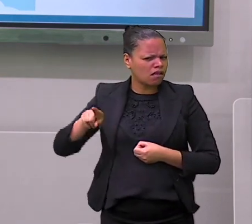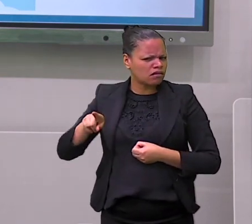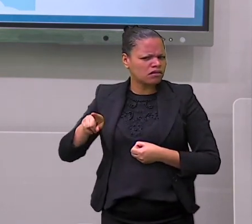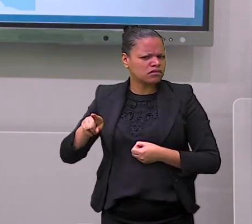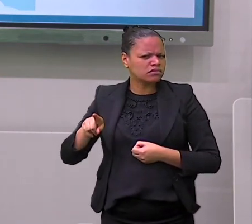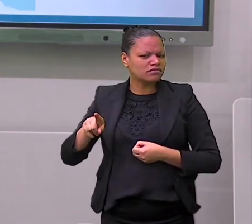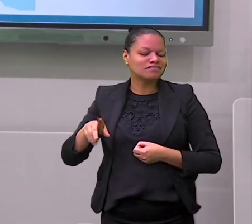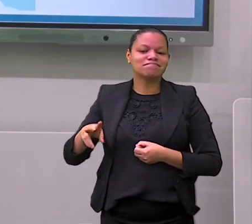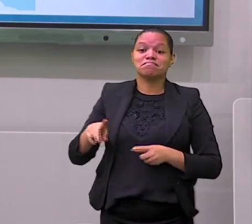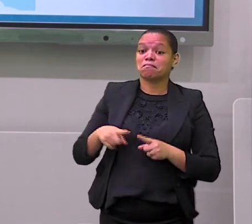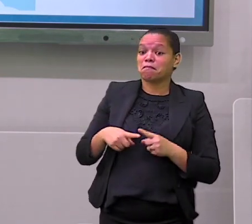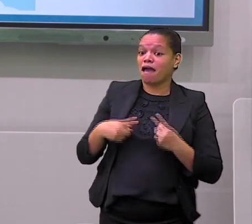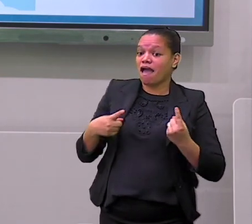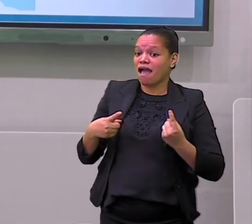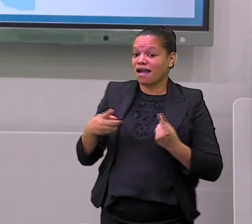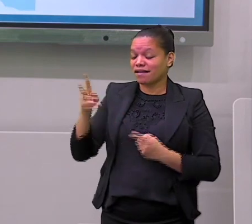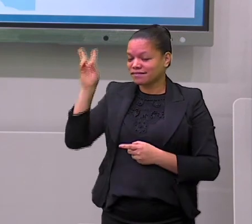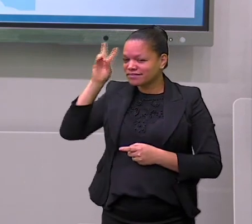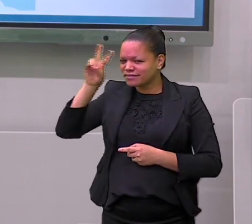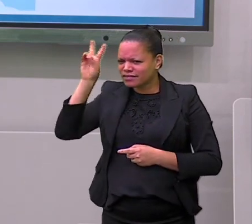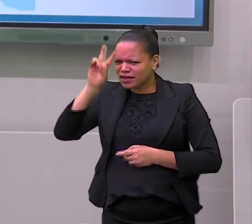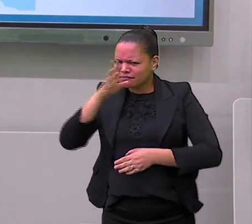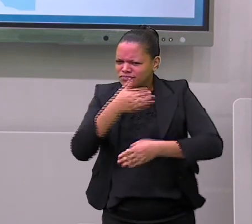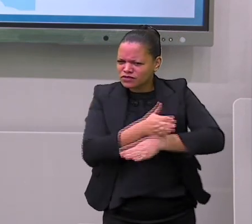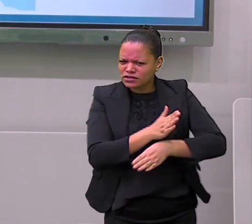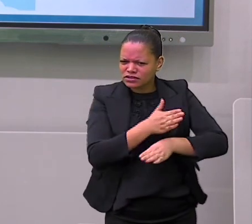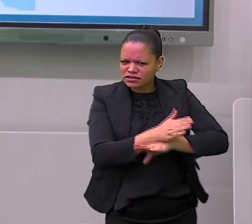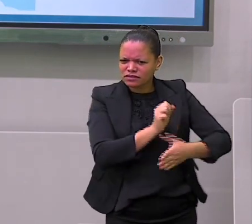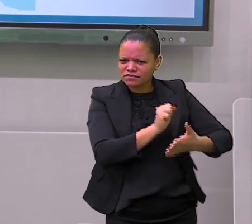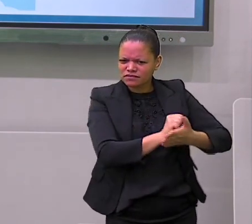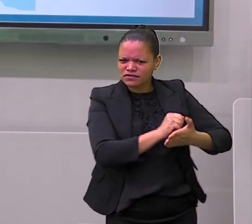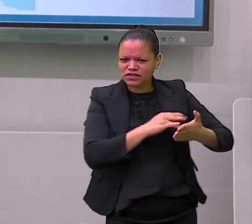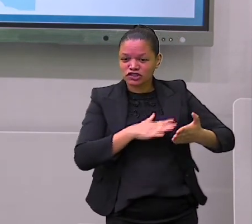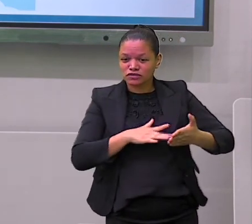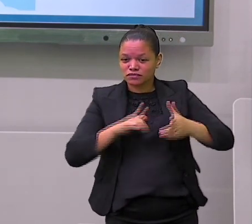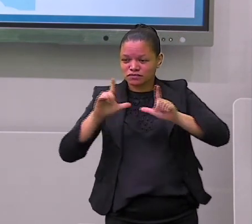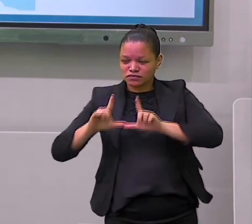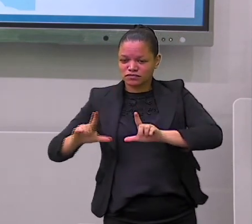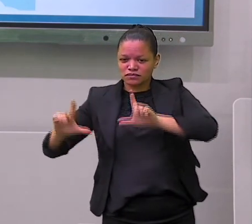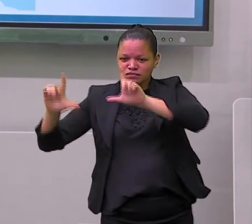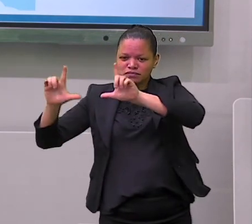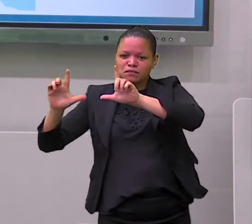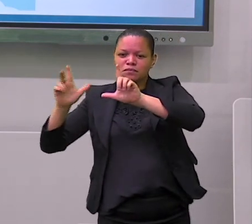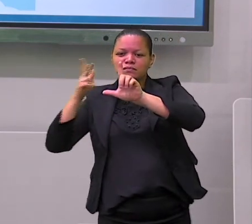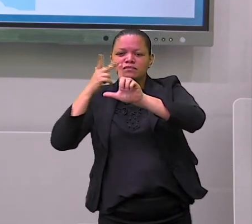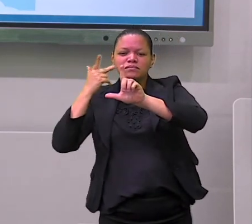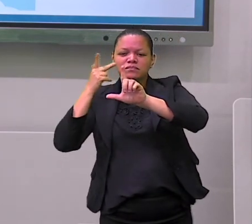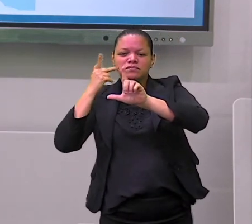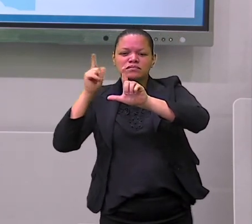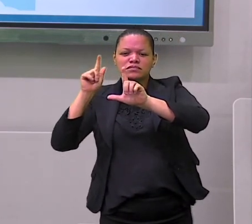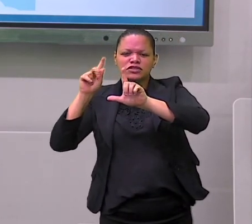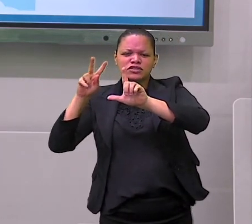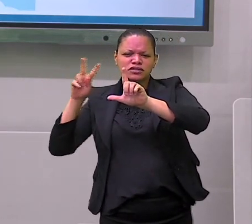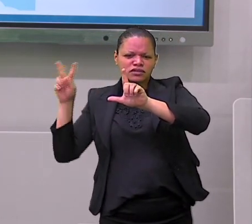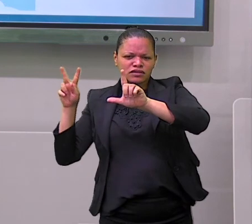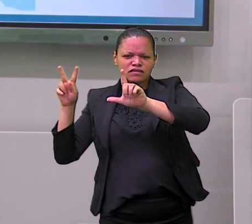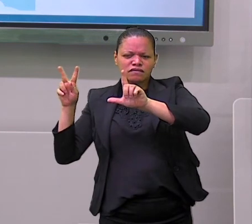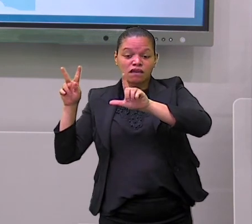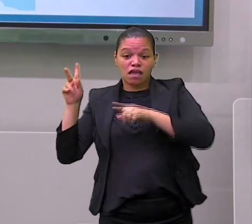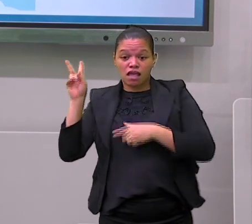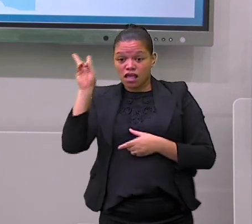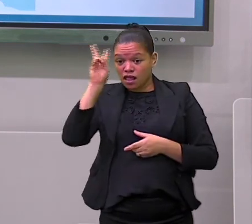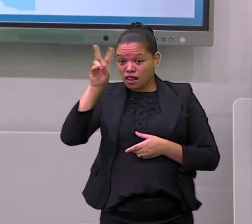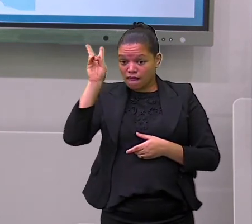esqueça de acessar as atividades da plataforma SMEDGV. E para acessar,